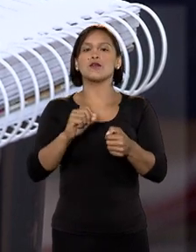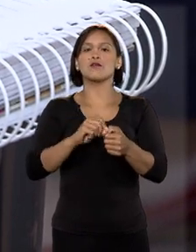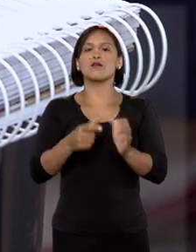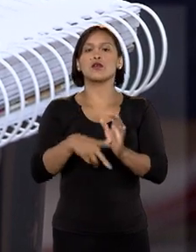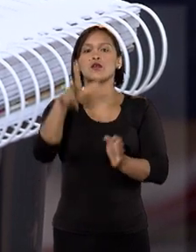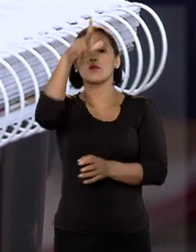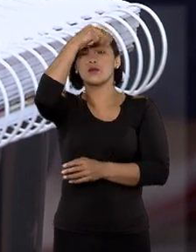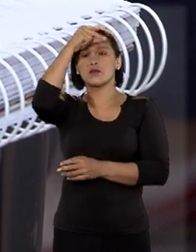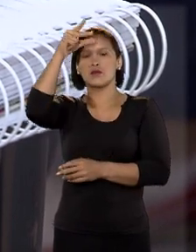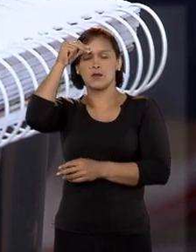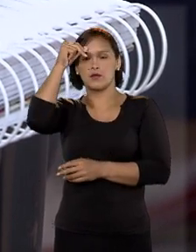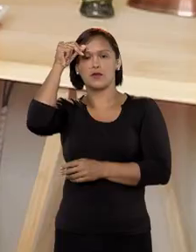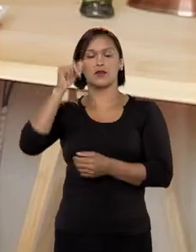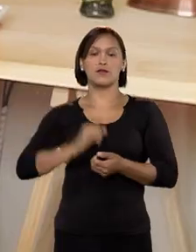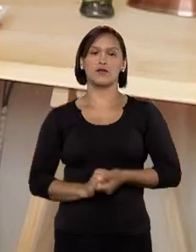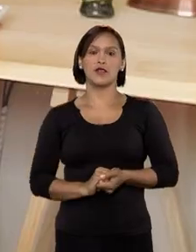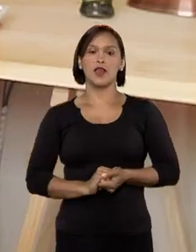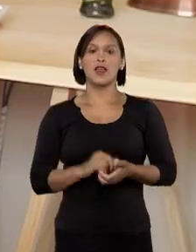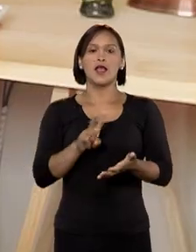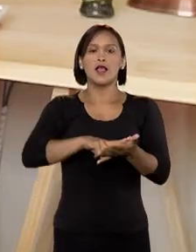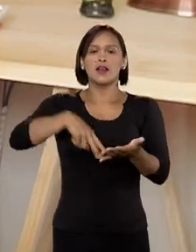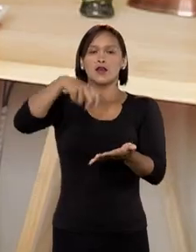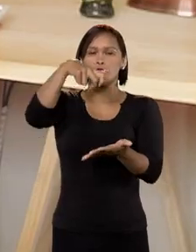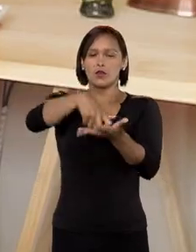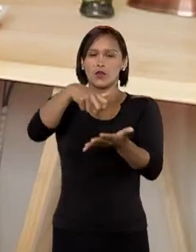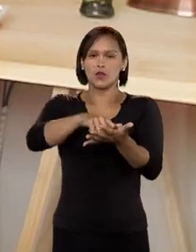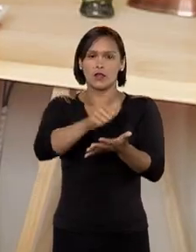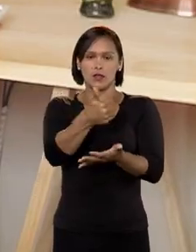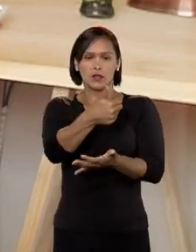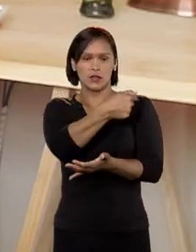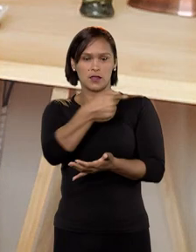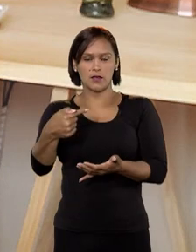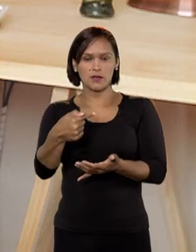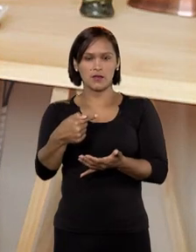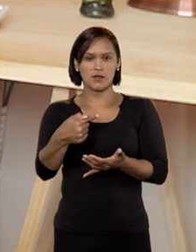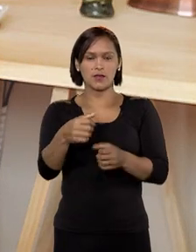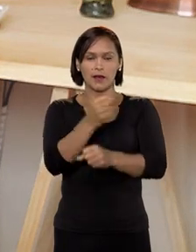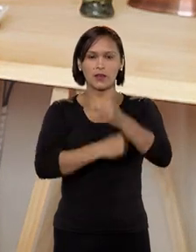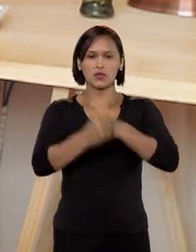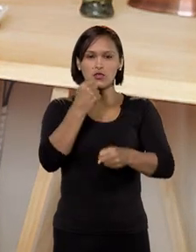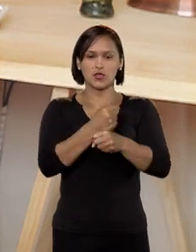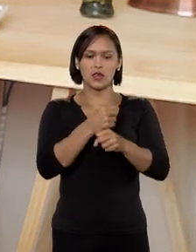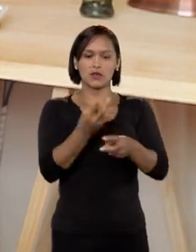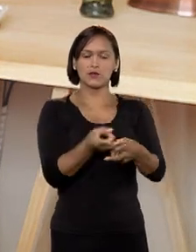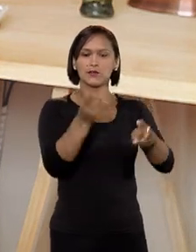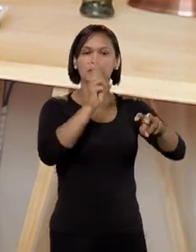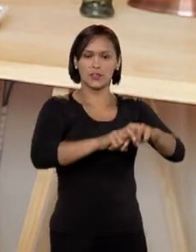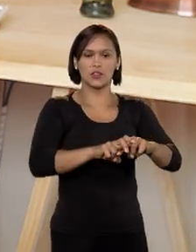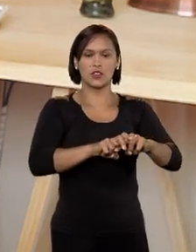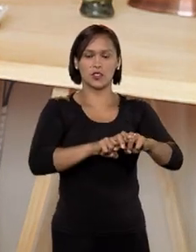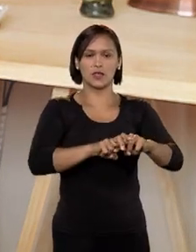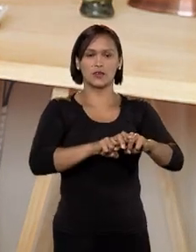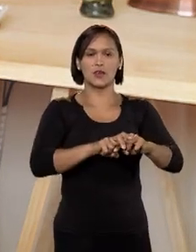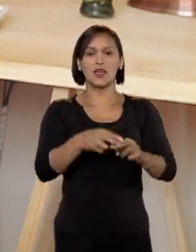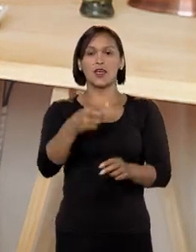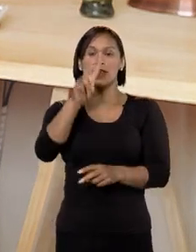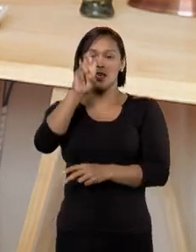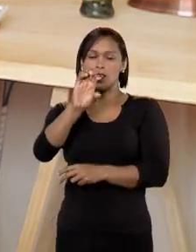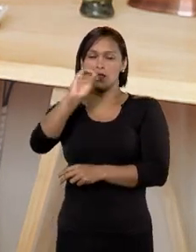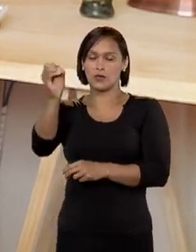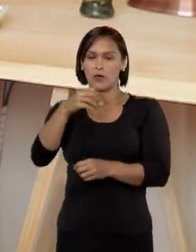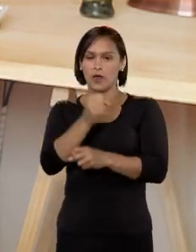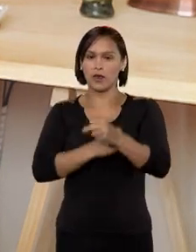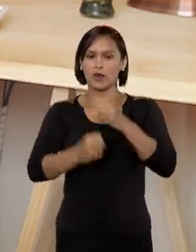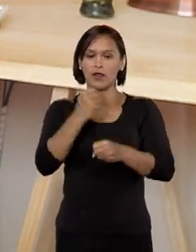exercia ao mandato de prefeito. Ele foi condenado a cerca de 17 anos de reclusão em regime inicial fechado e a 50